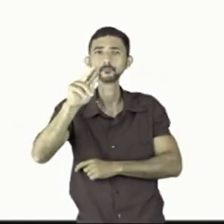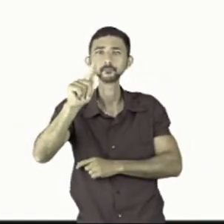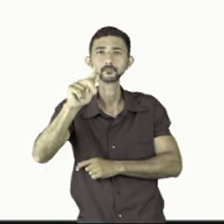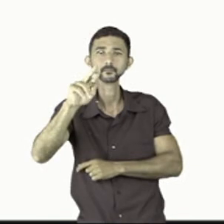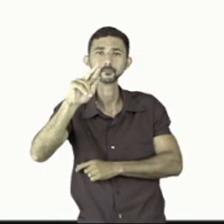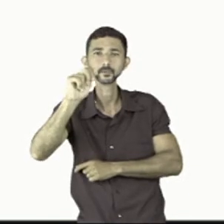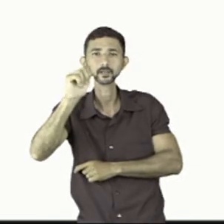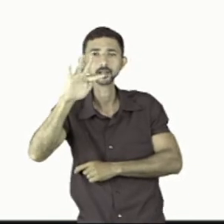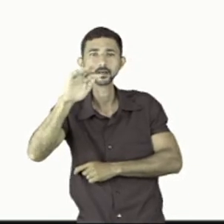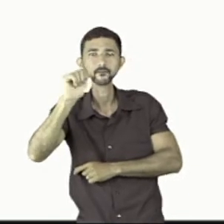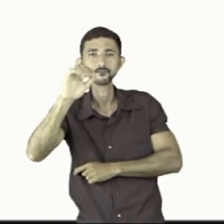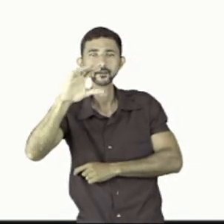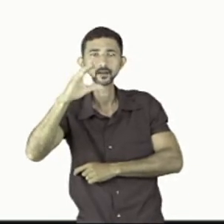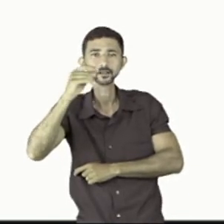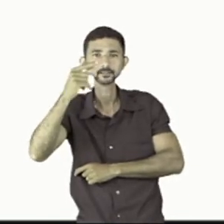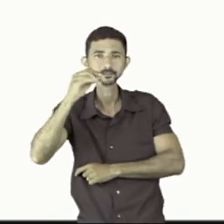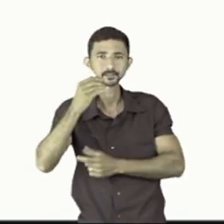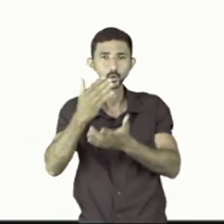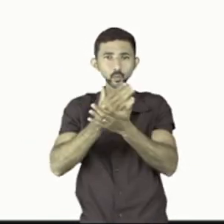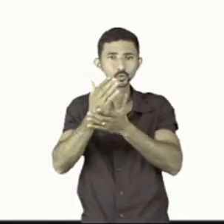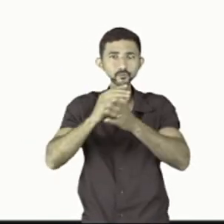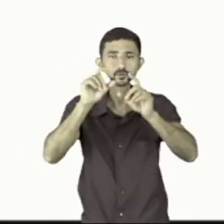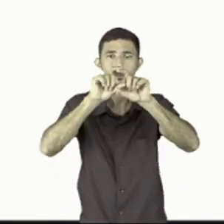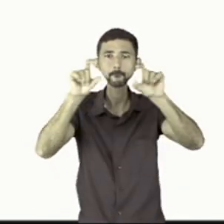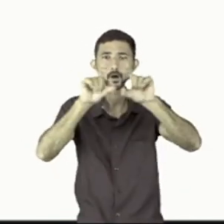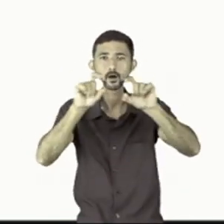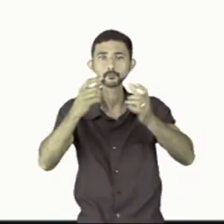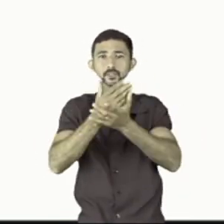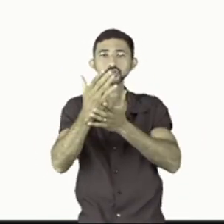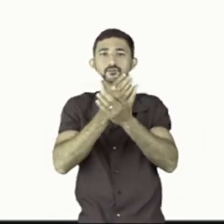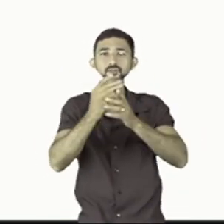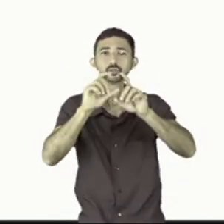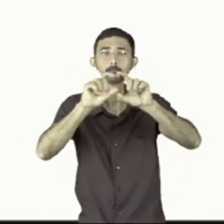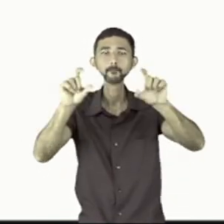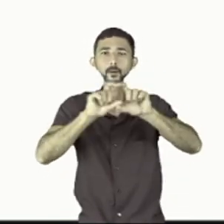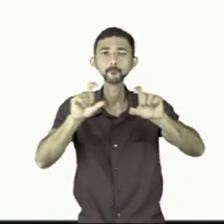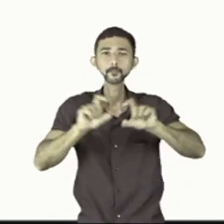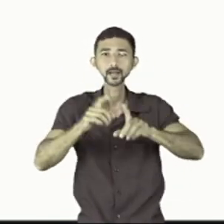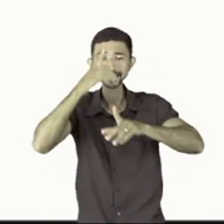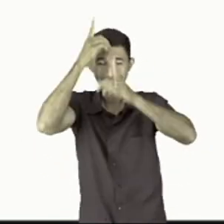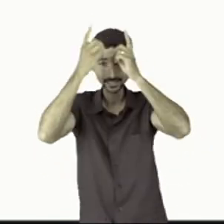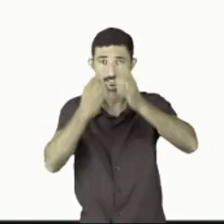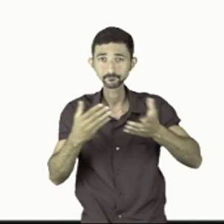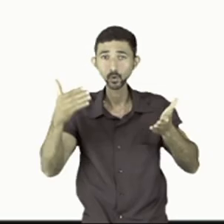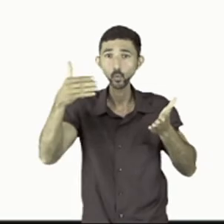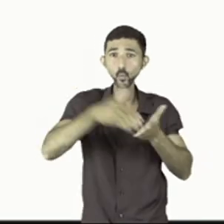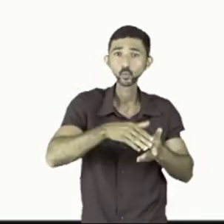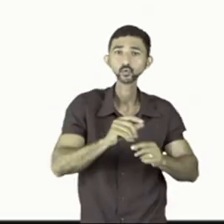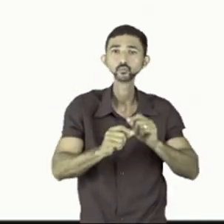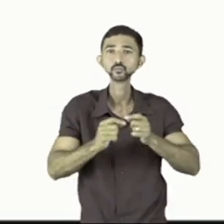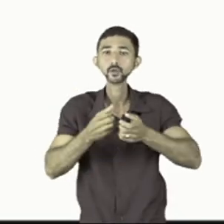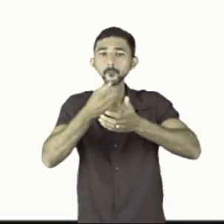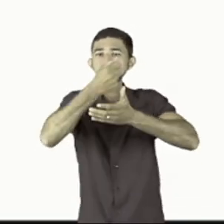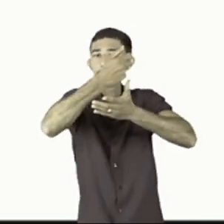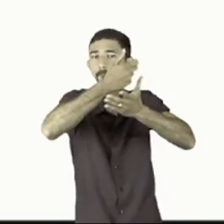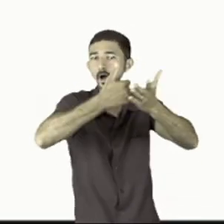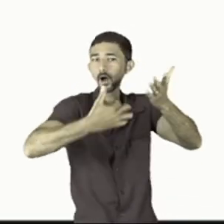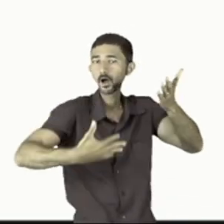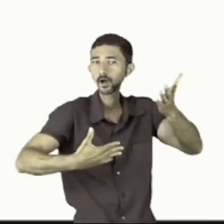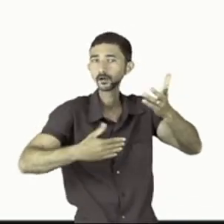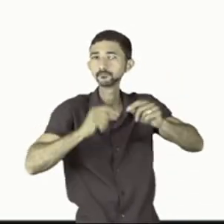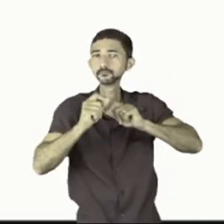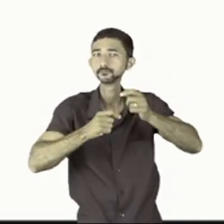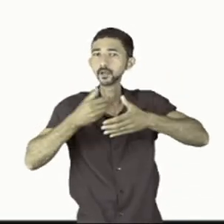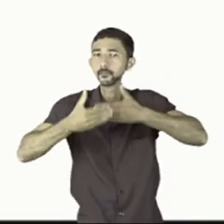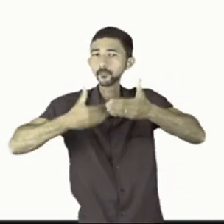professora é você dividir em blocos as suas ideias e por último progressão